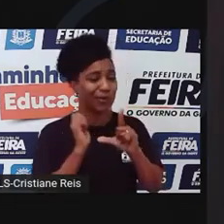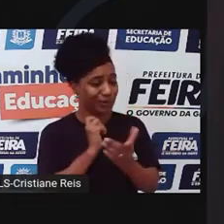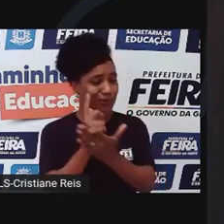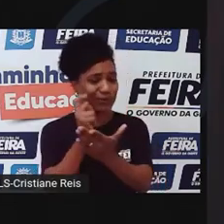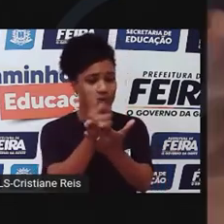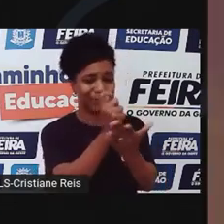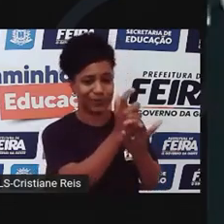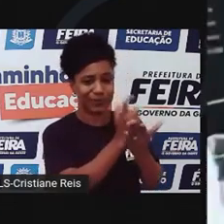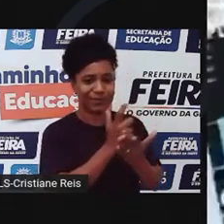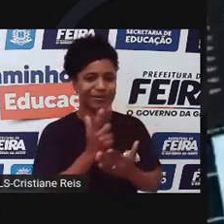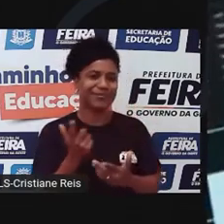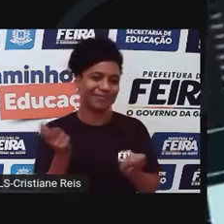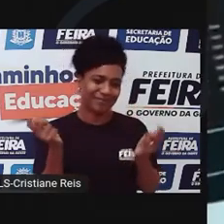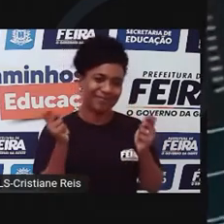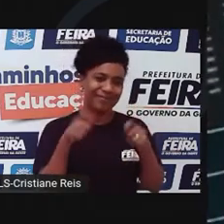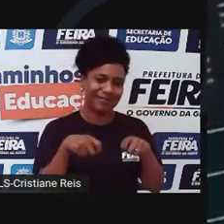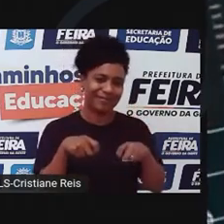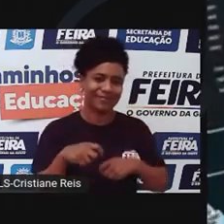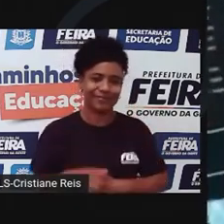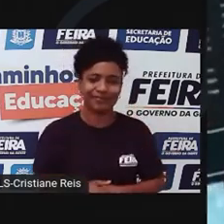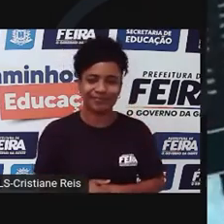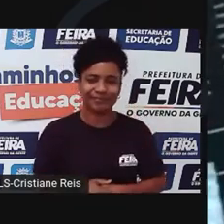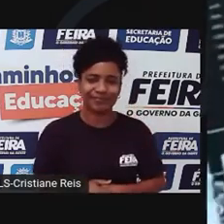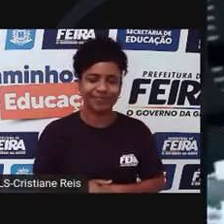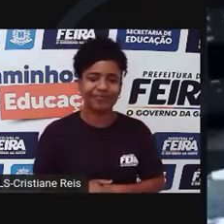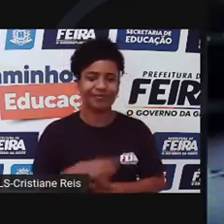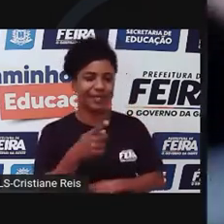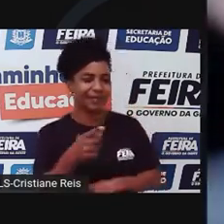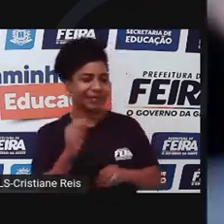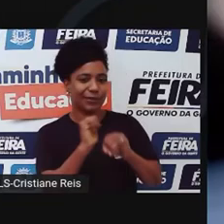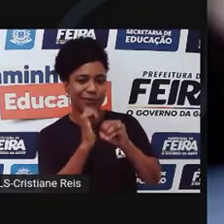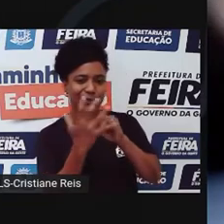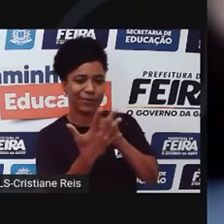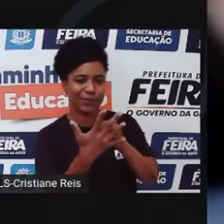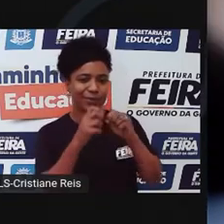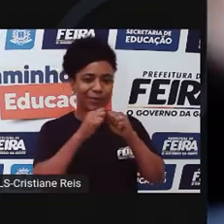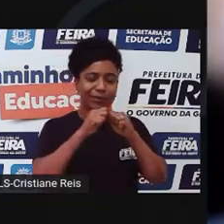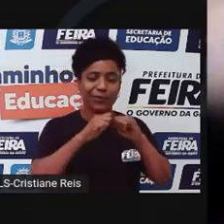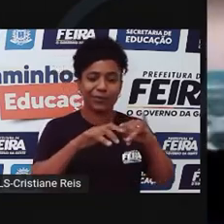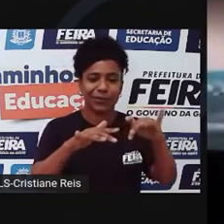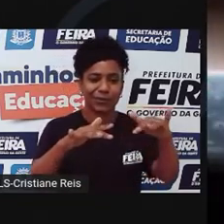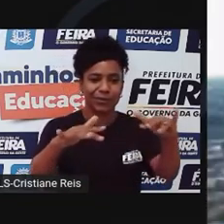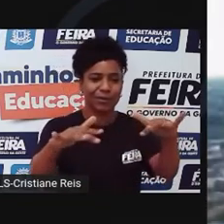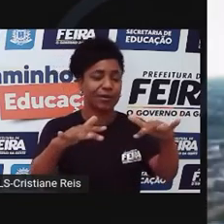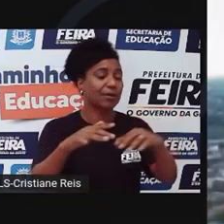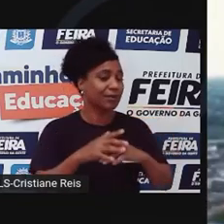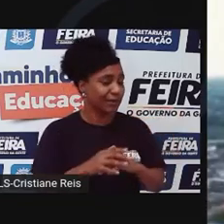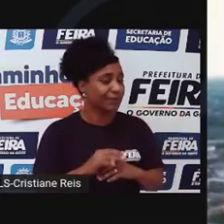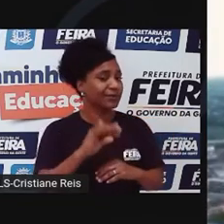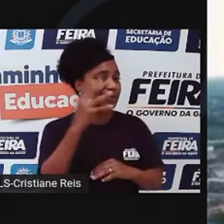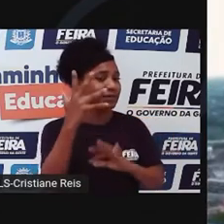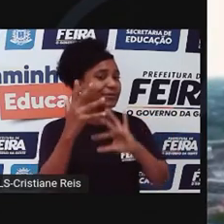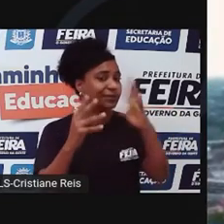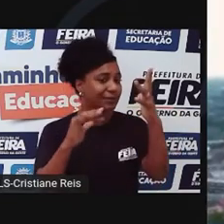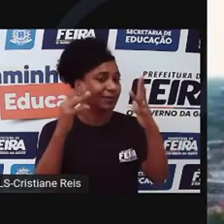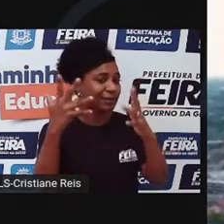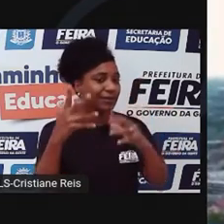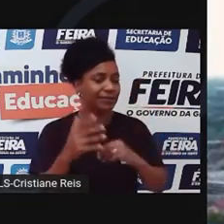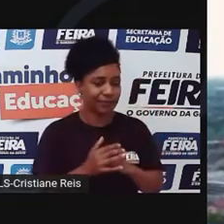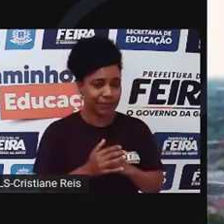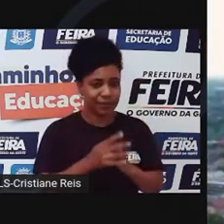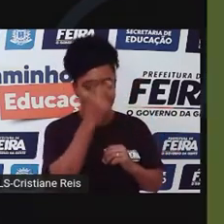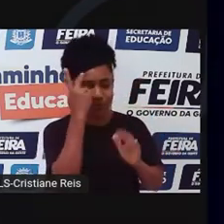coronavírus, por exemplo, agências especializadas no marketing de influência notaram um aumento considerável no engajamento dos criadores de conteúdo.